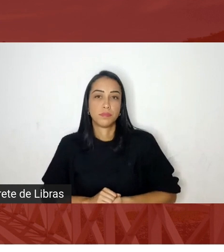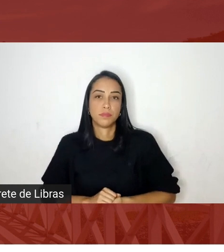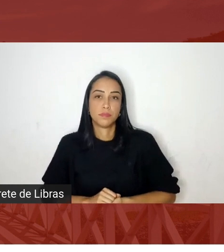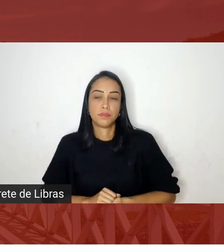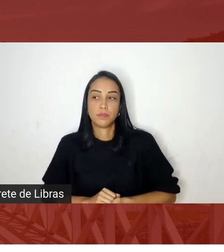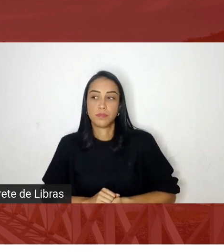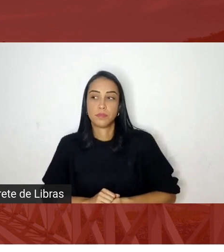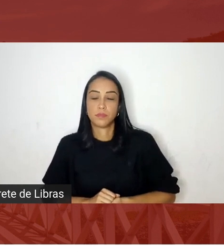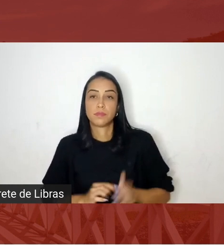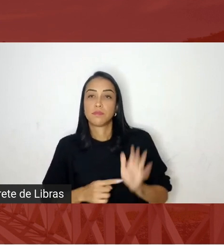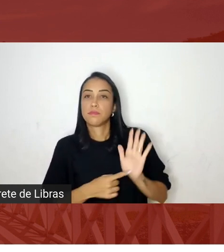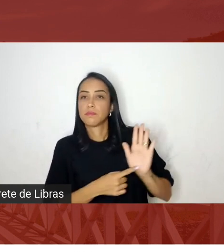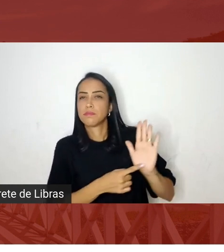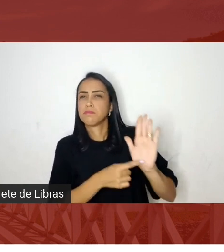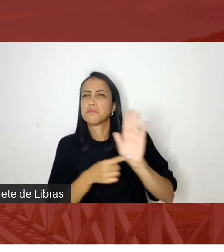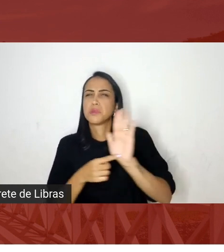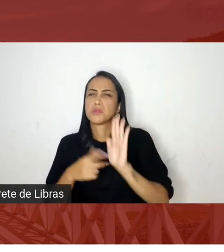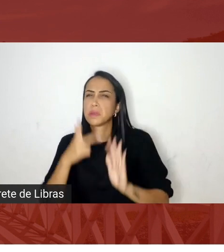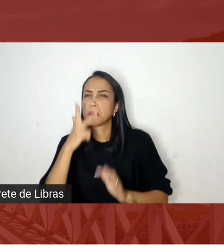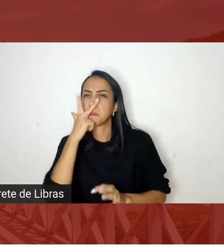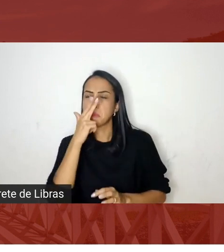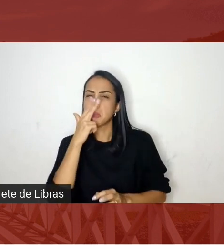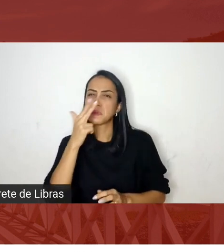apologia ao ideário